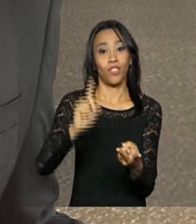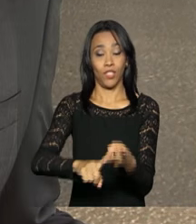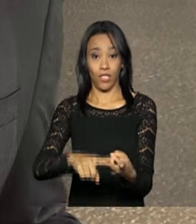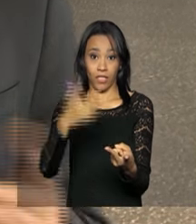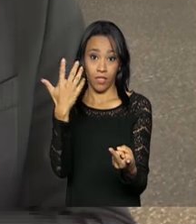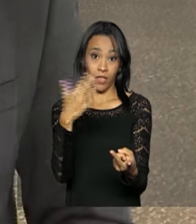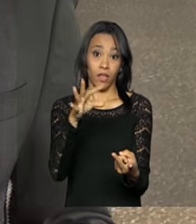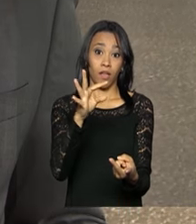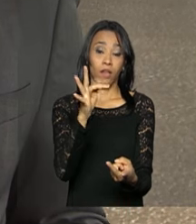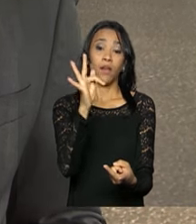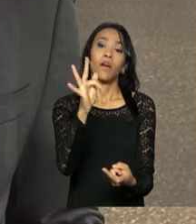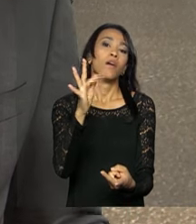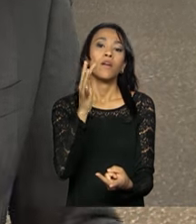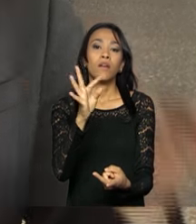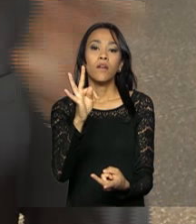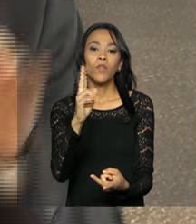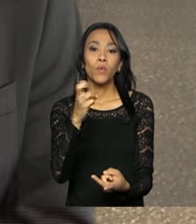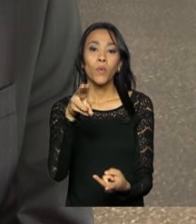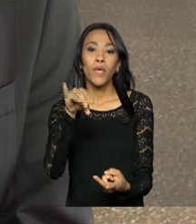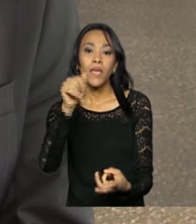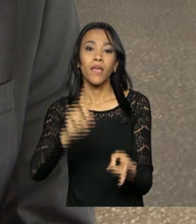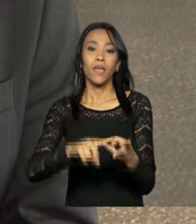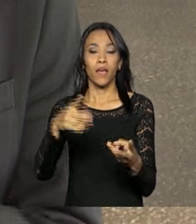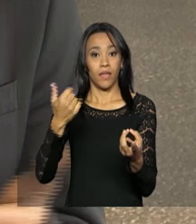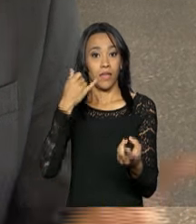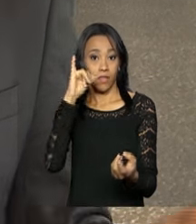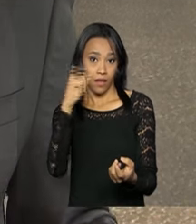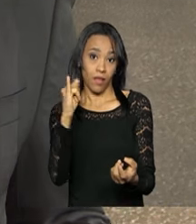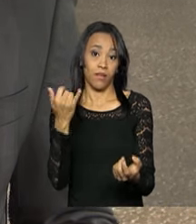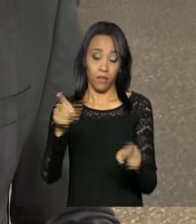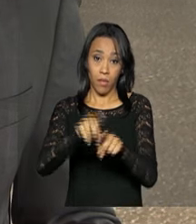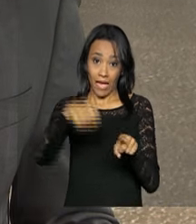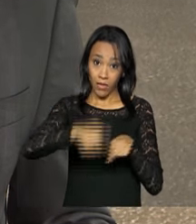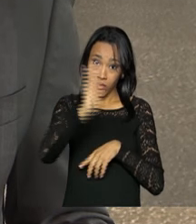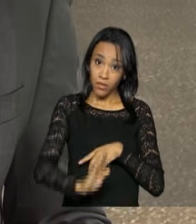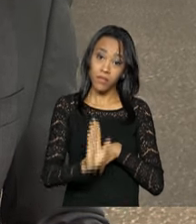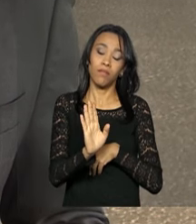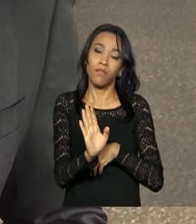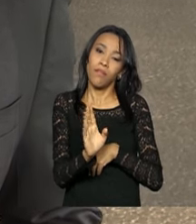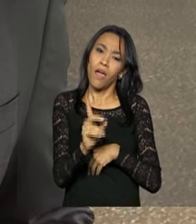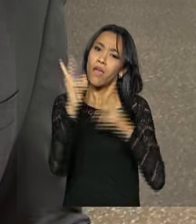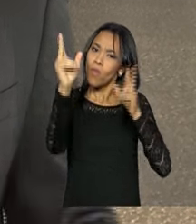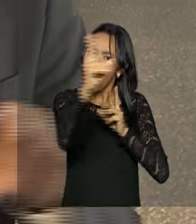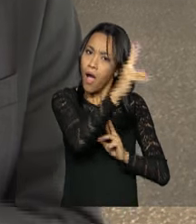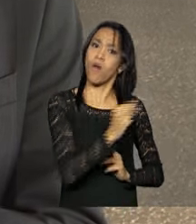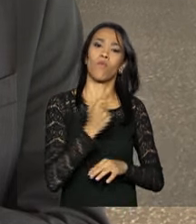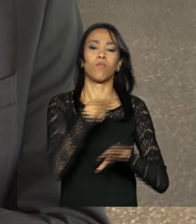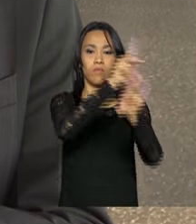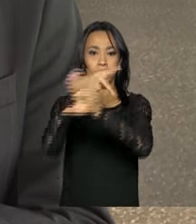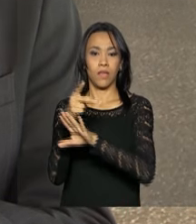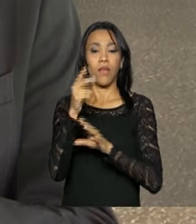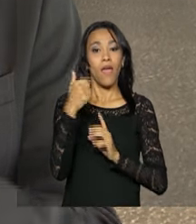Itália, com resultados positivos para os cofres públicos. Aqui no Brasil, a expectativa é a mesma. Esta